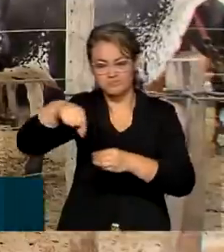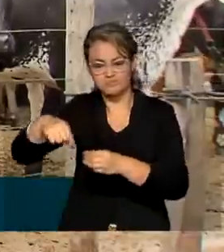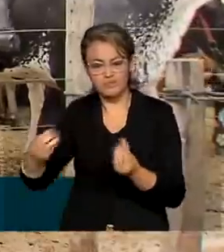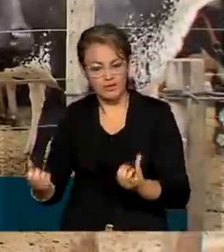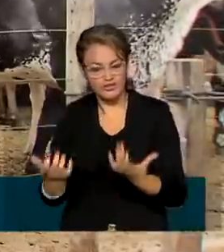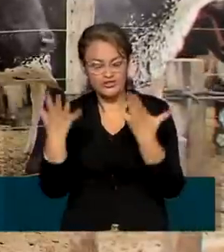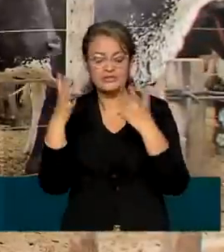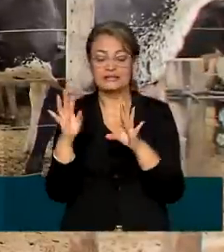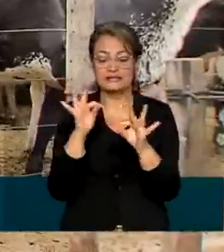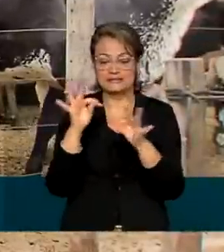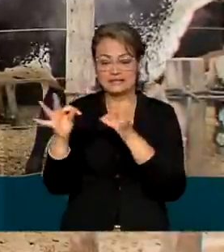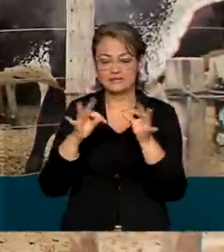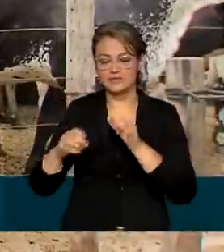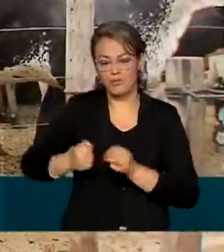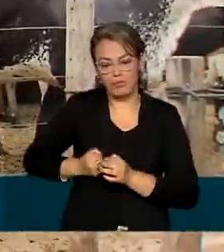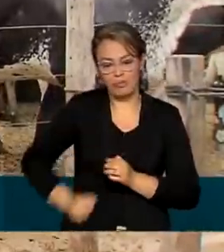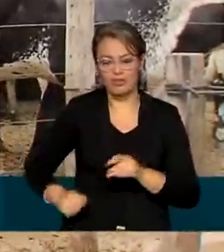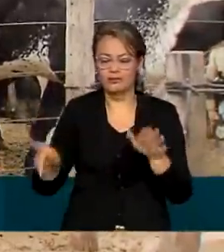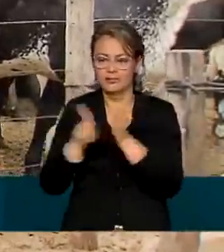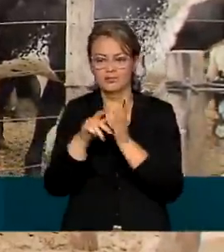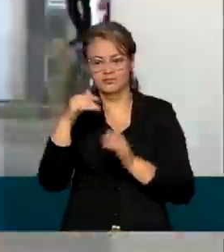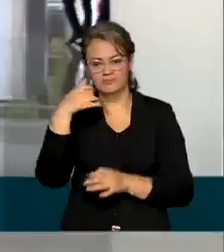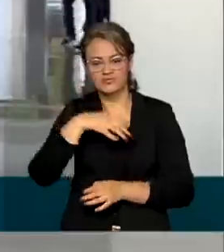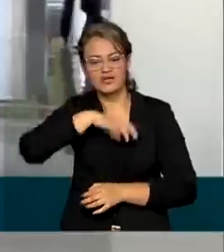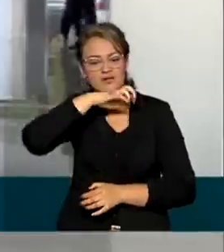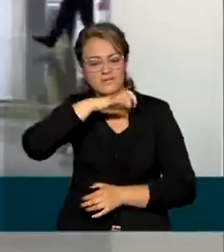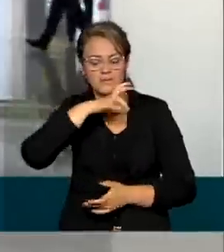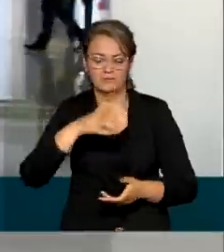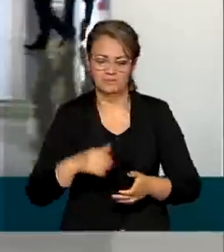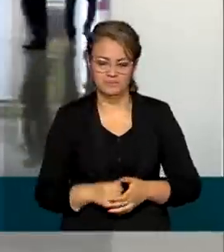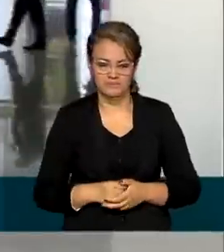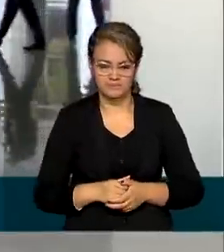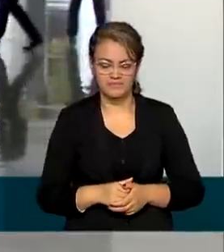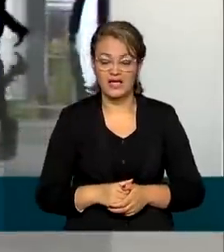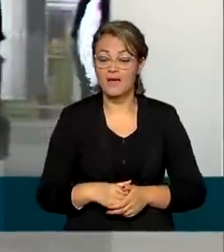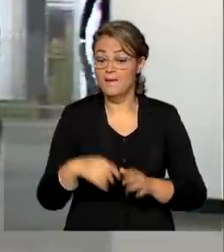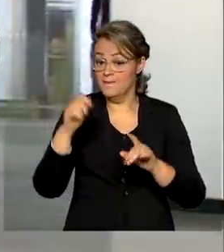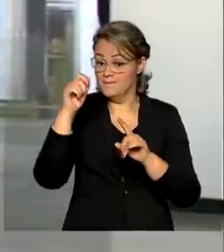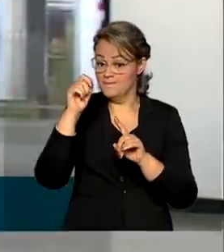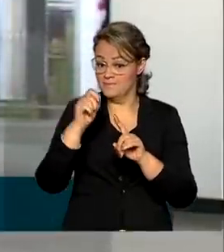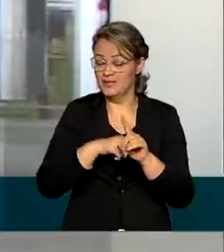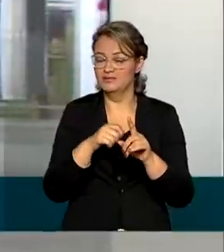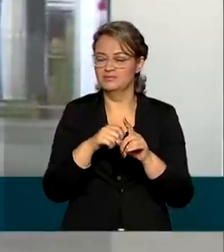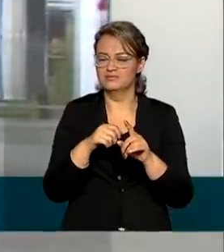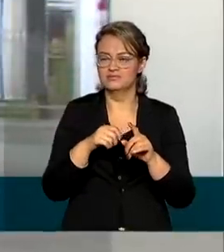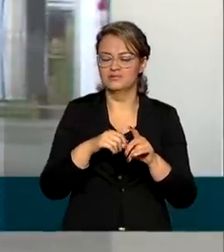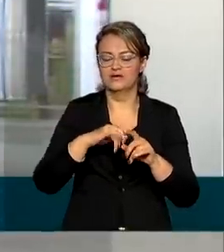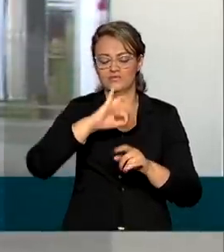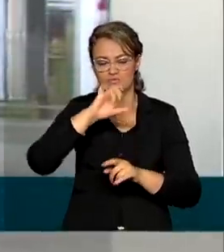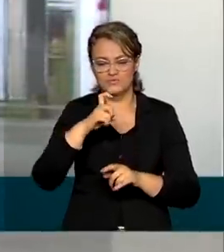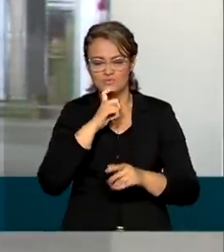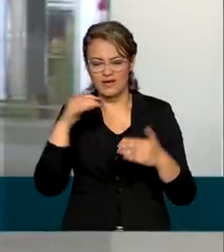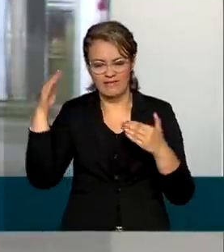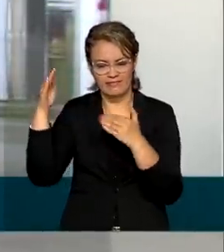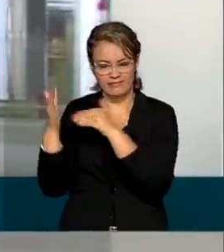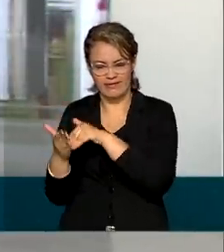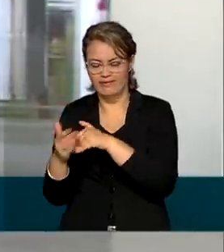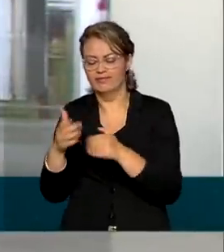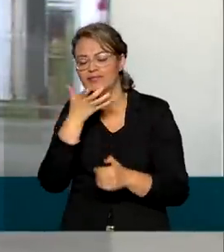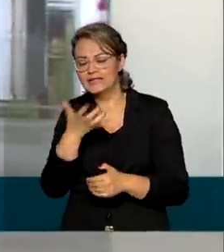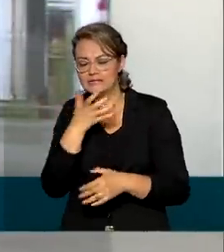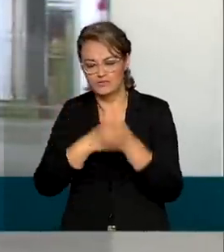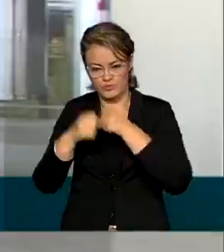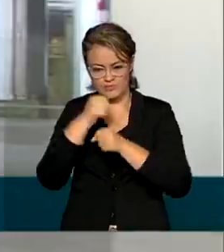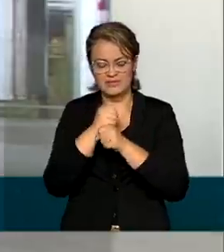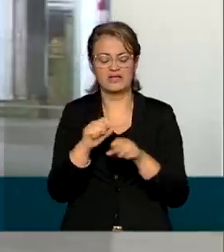e o tratamento de dejetos animais. De julho a dezembro de 2020, a área agrícola do país, com tecnologias